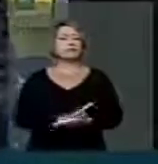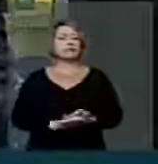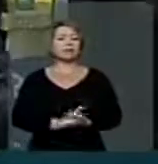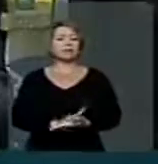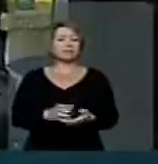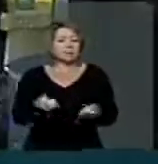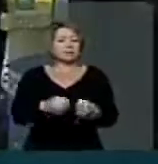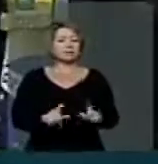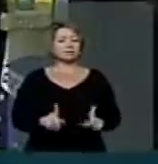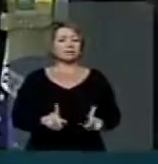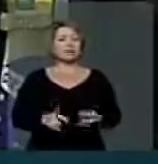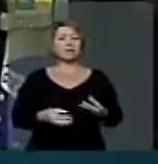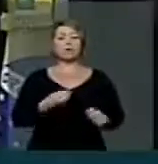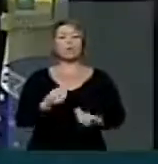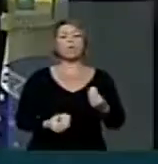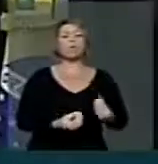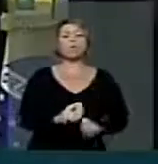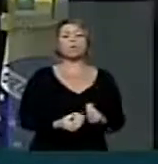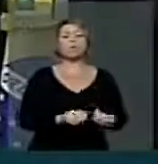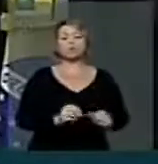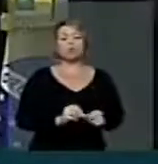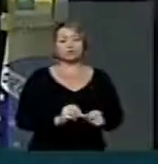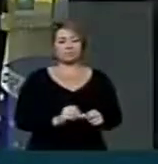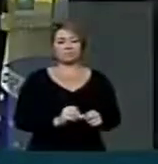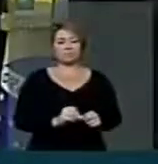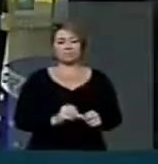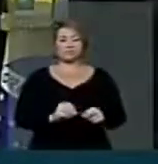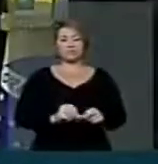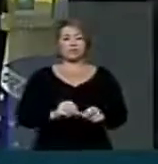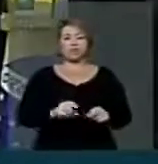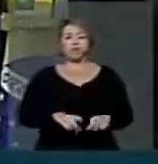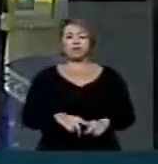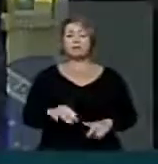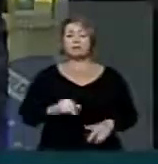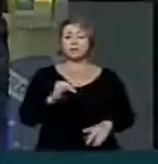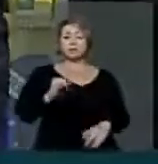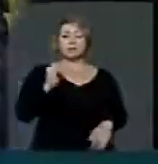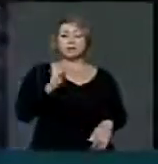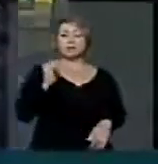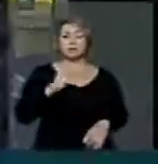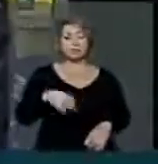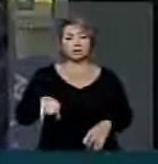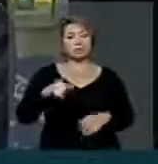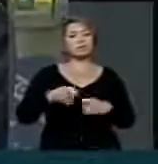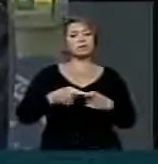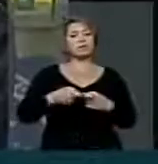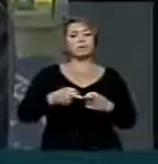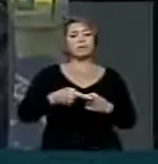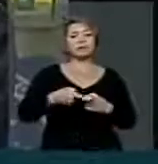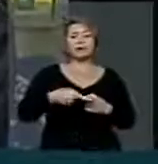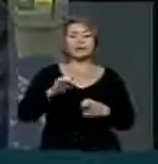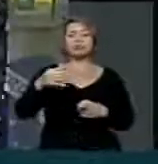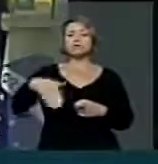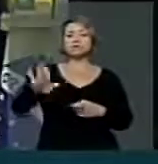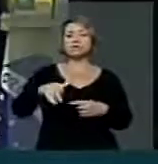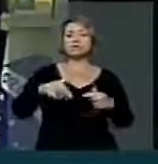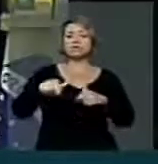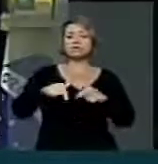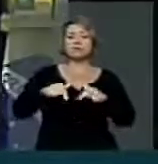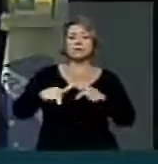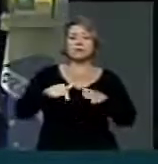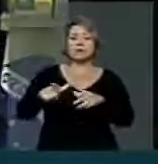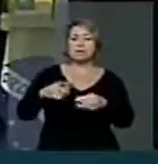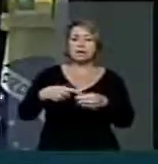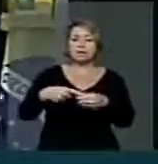como fazer isso. É válido para levar ao médico ao interior romper